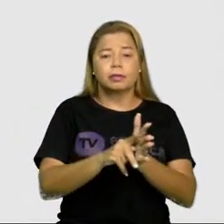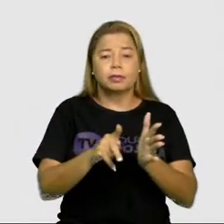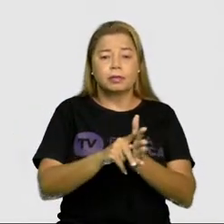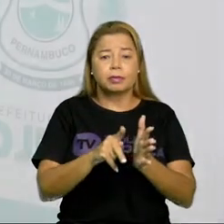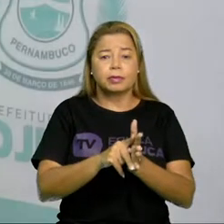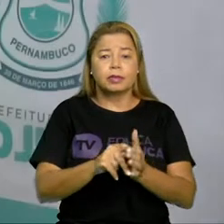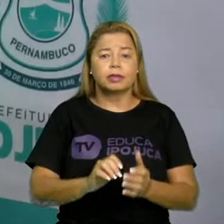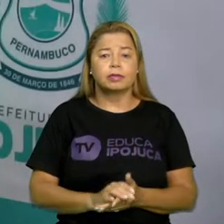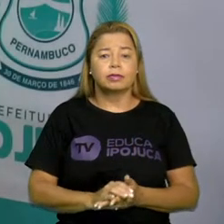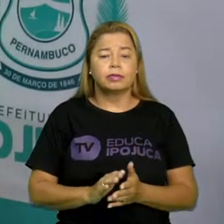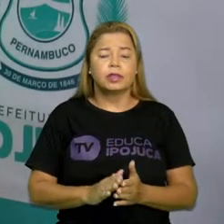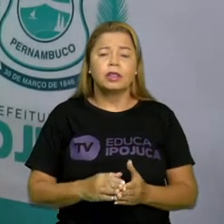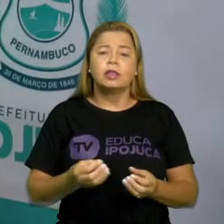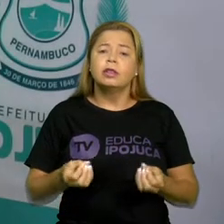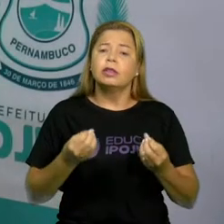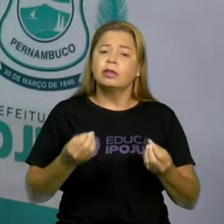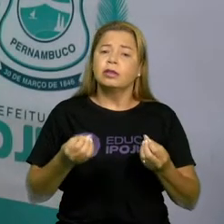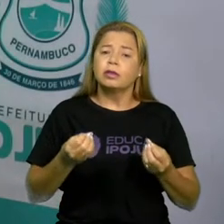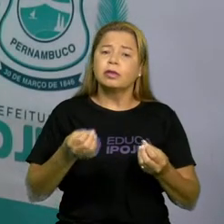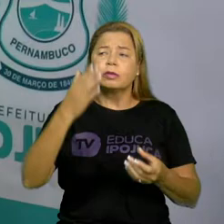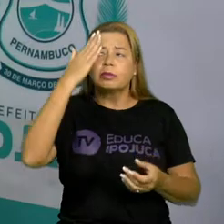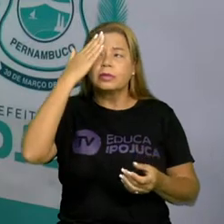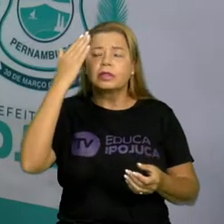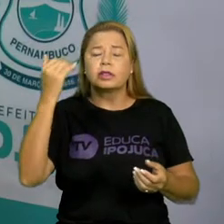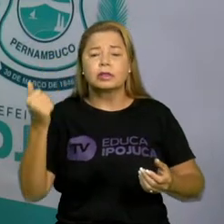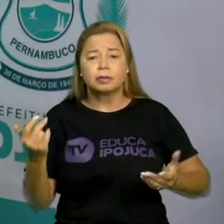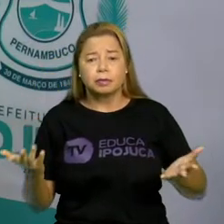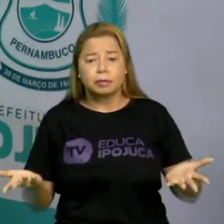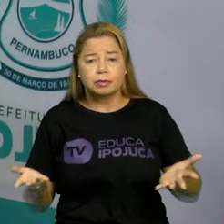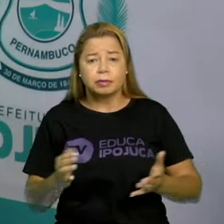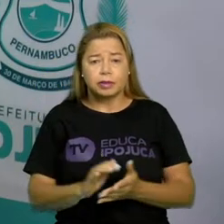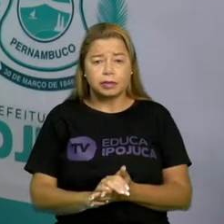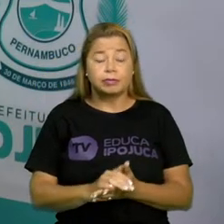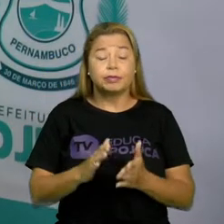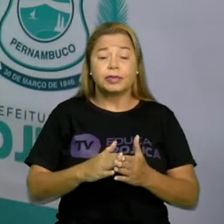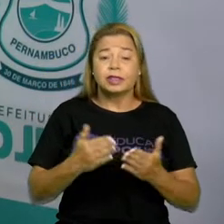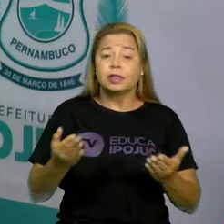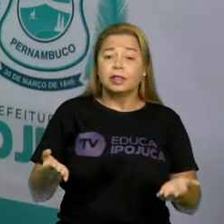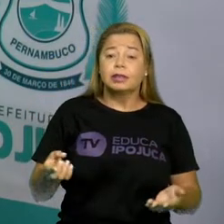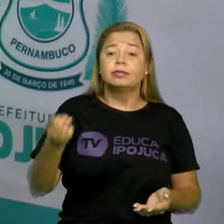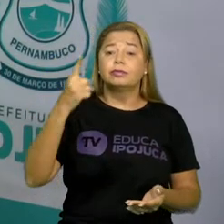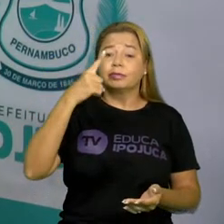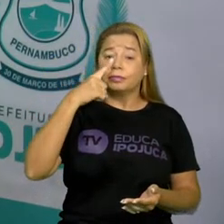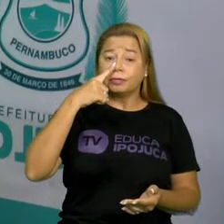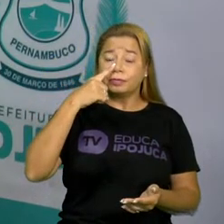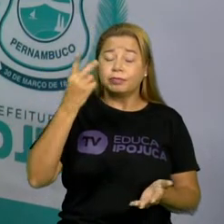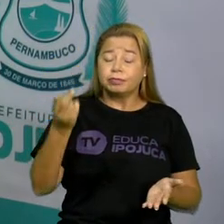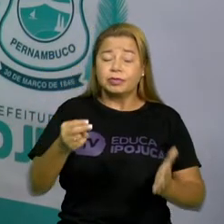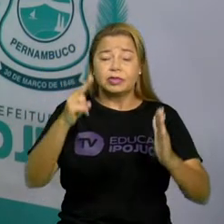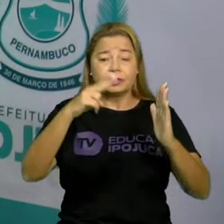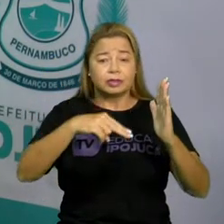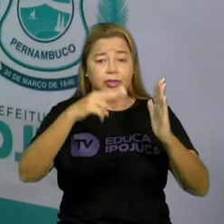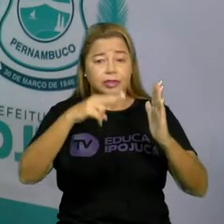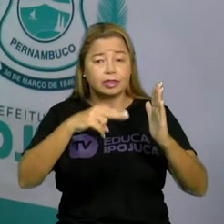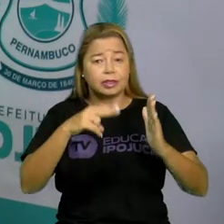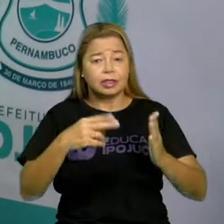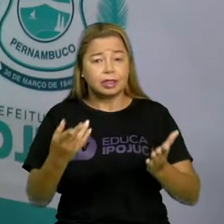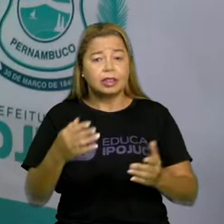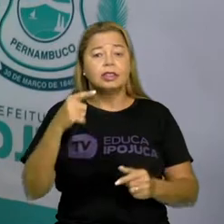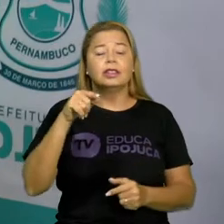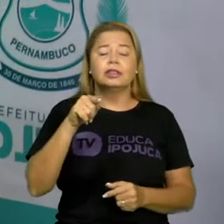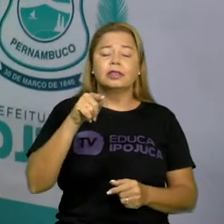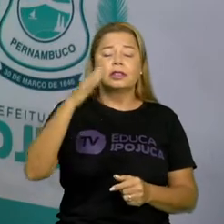E como é que a gente descobre? Muito bem. Só é fazer assim, ó. E faz a leitura e descobre. Aqui